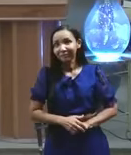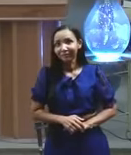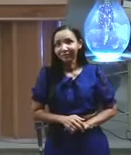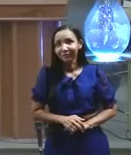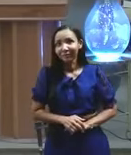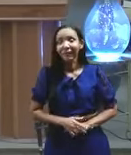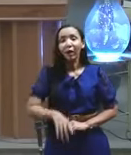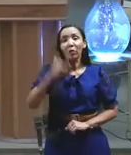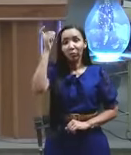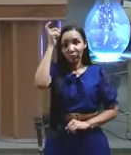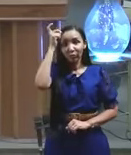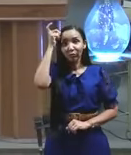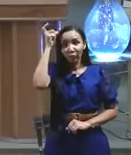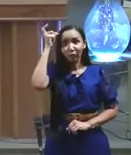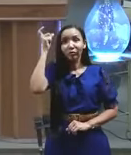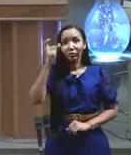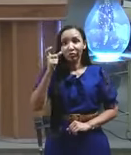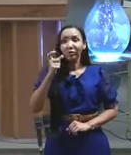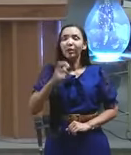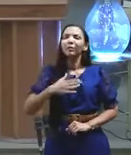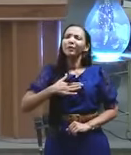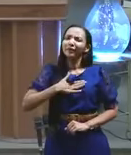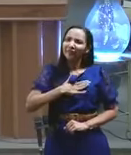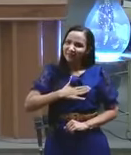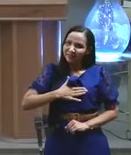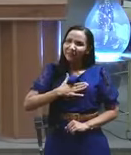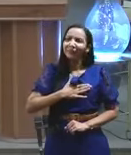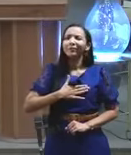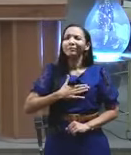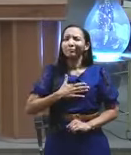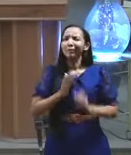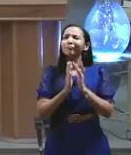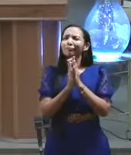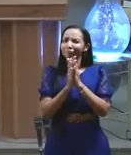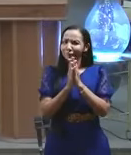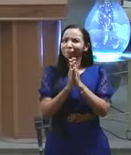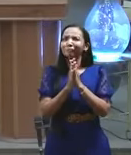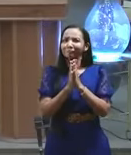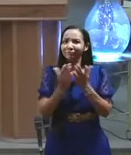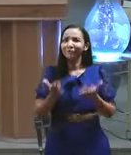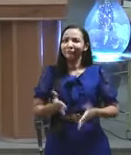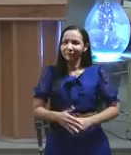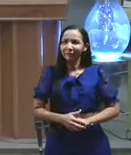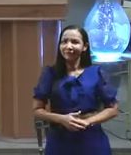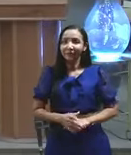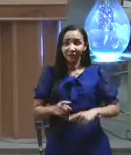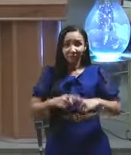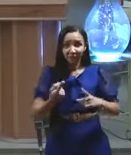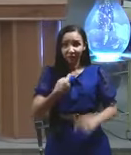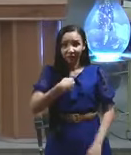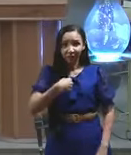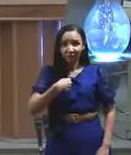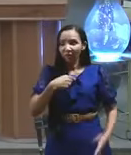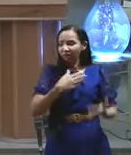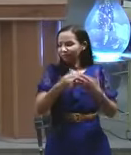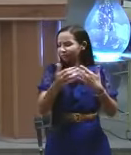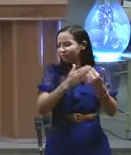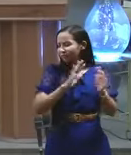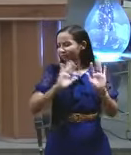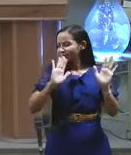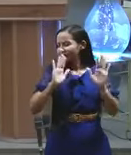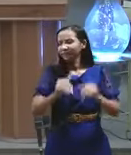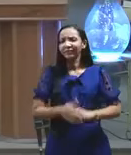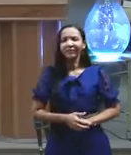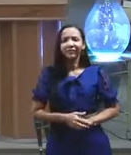pode ele pode eu não saio o diabo eu estou nem ligando para tu sai em nome de Jesus eu não saio